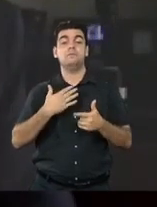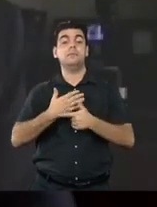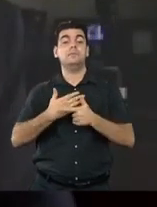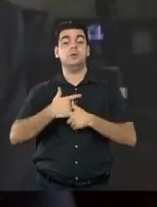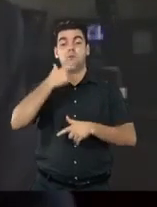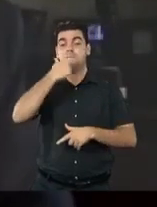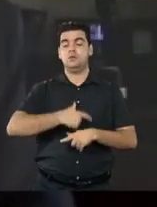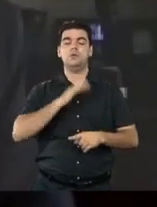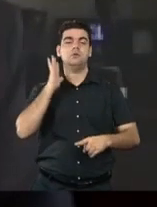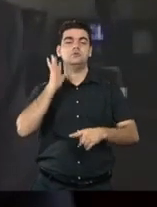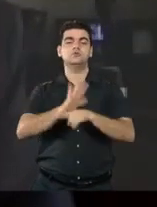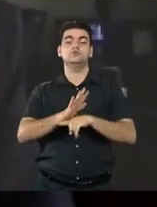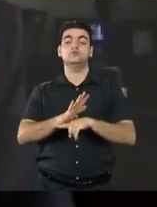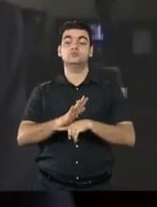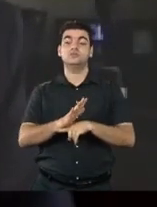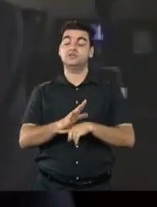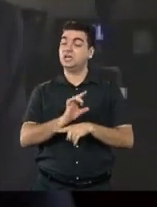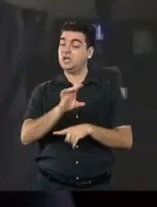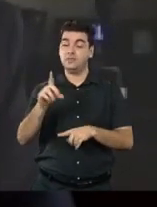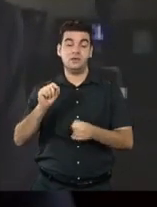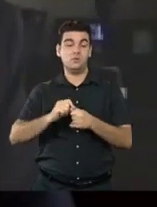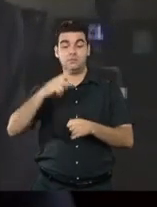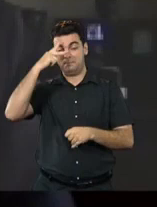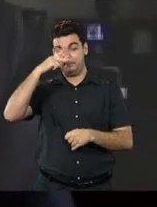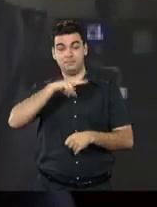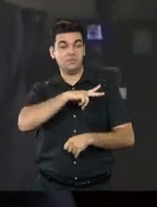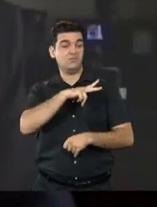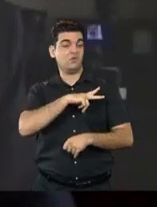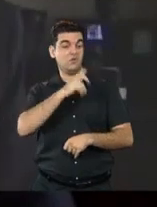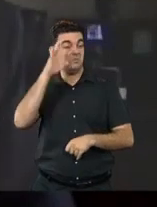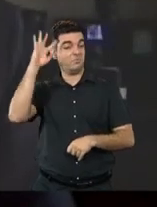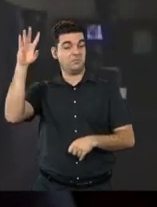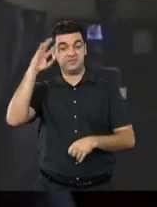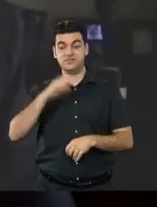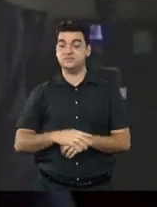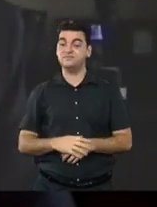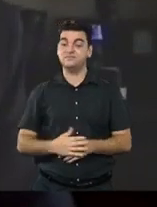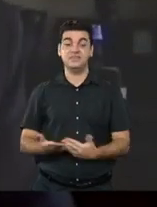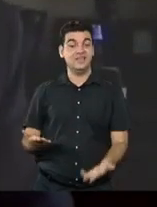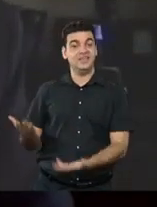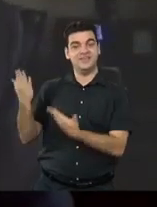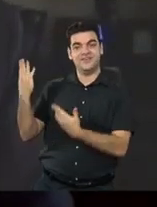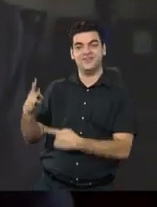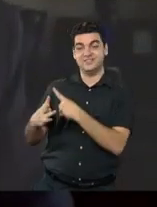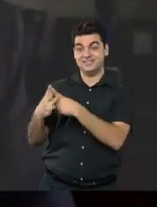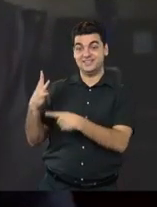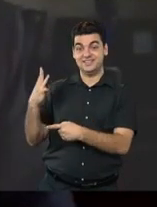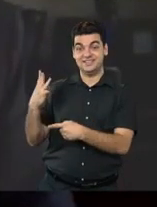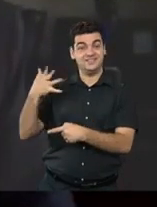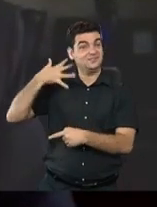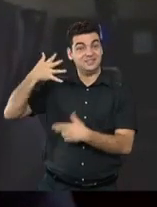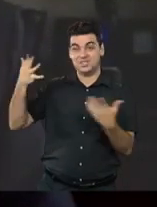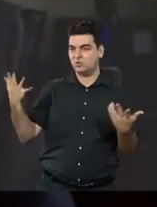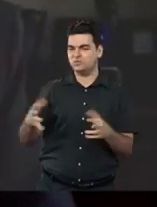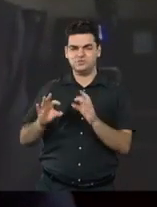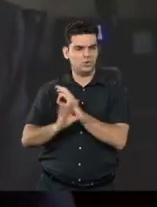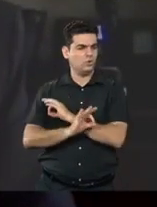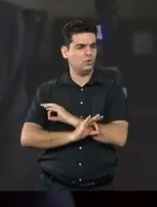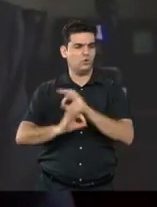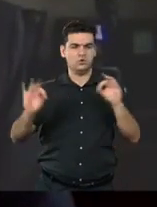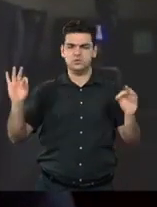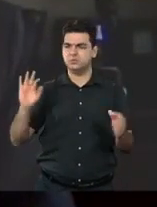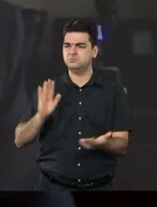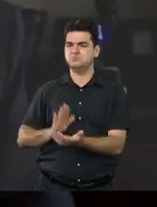bem e, o melhor que pode, o seu próprio papel. Como essas três mulheres notáveis que estiveram aqui,